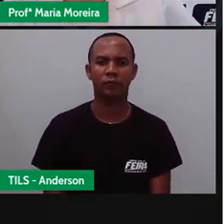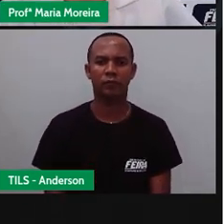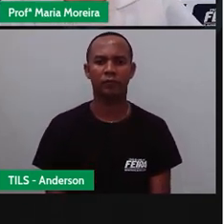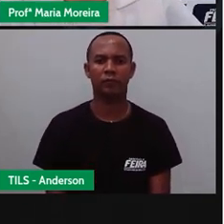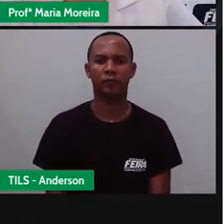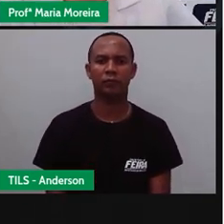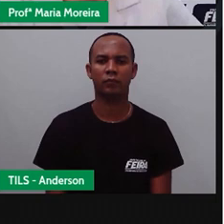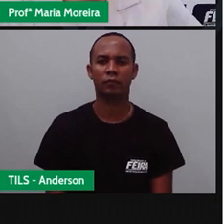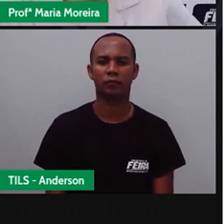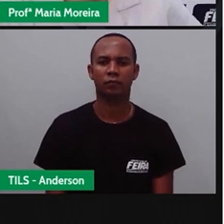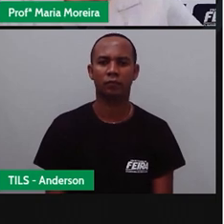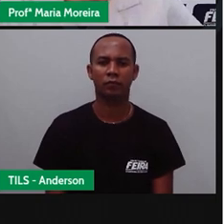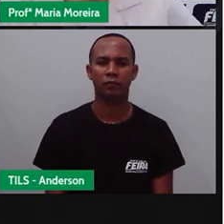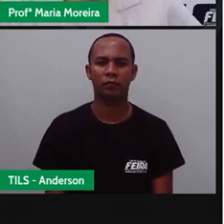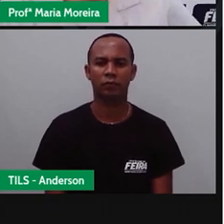engano.